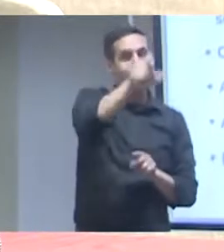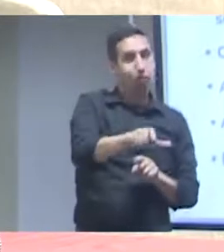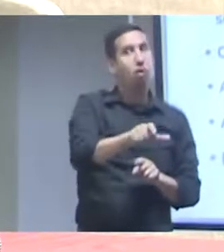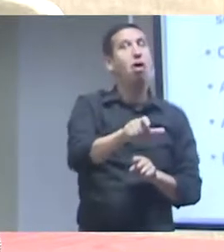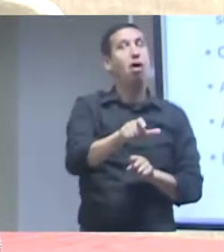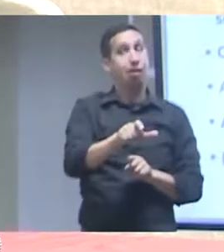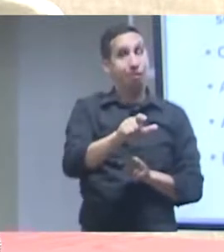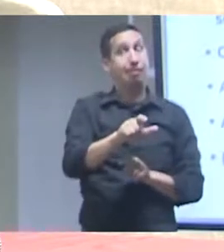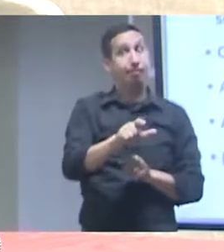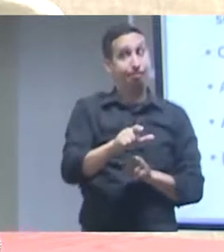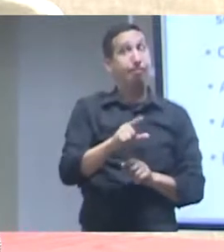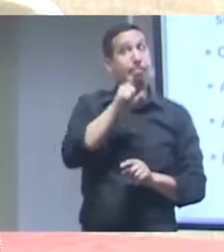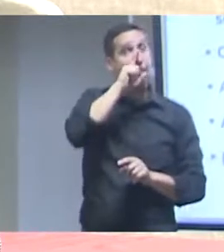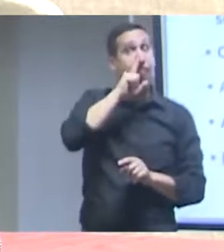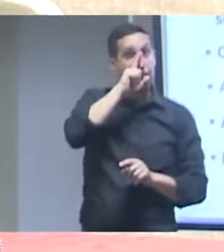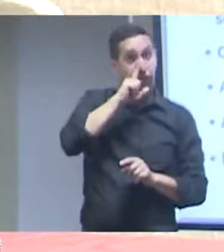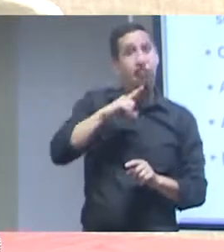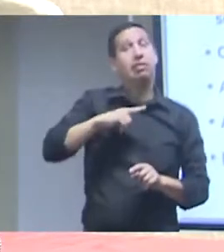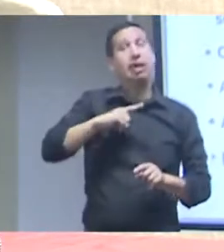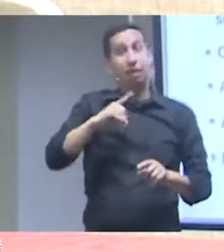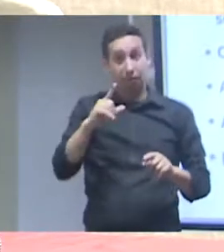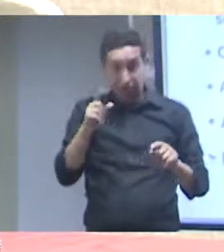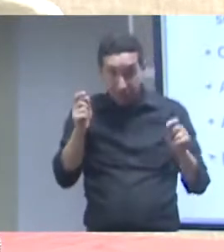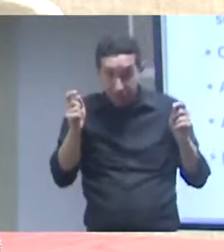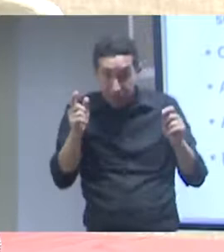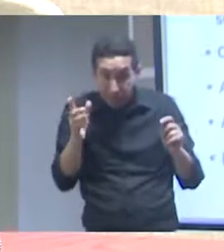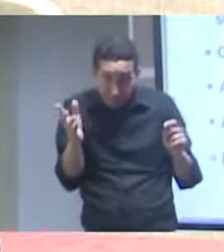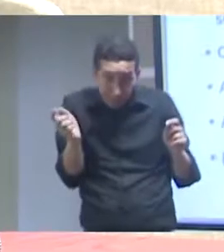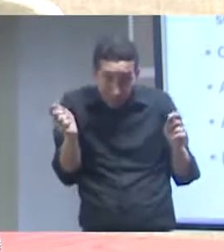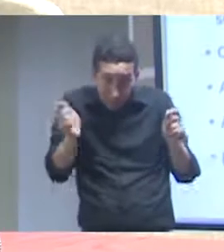da vontade, da coragem, da verdade?